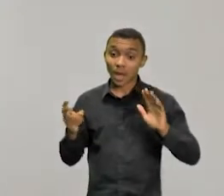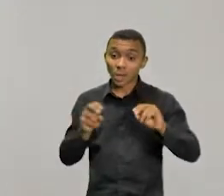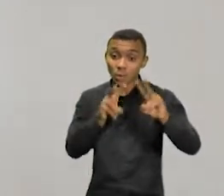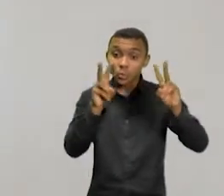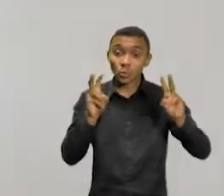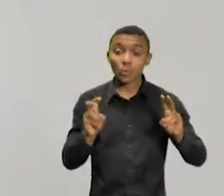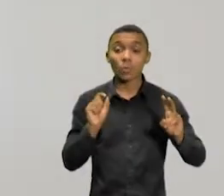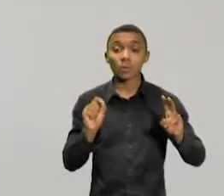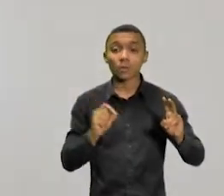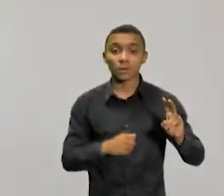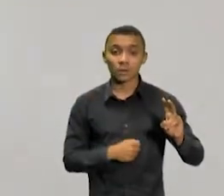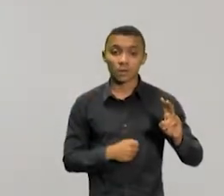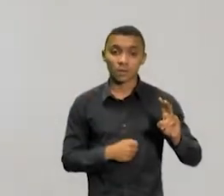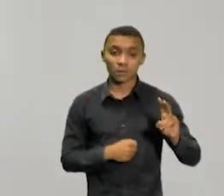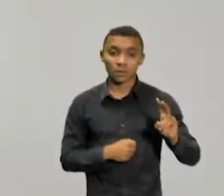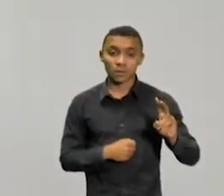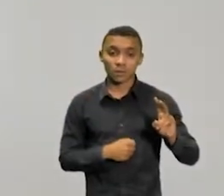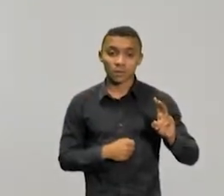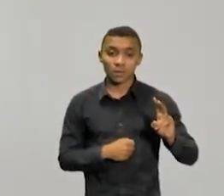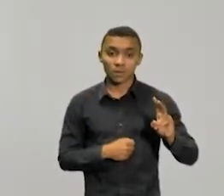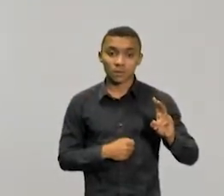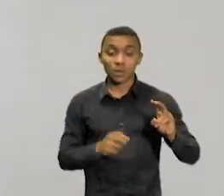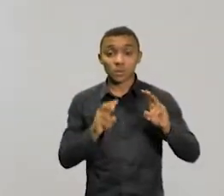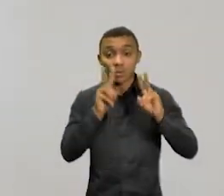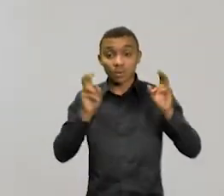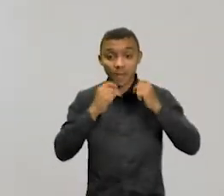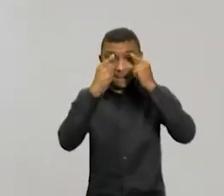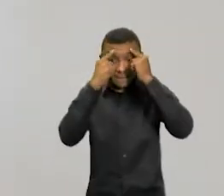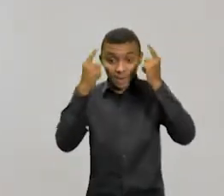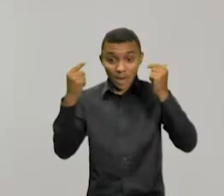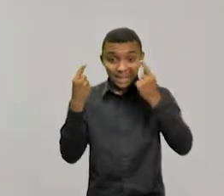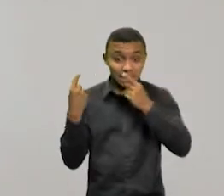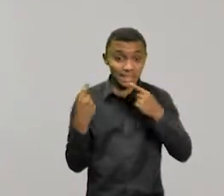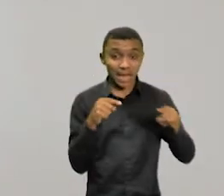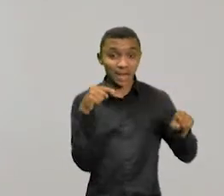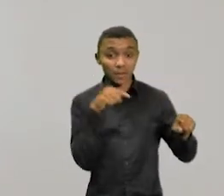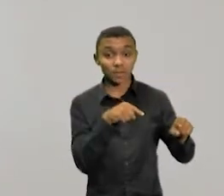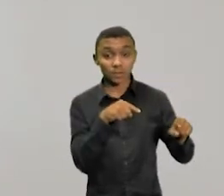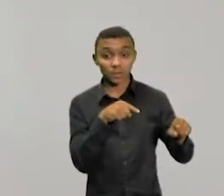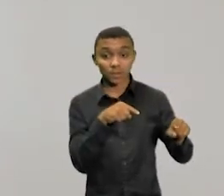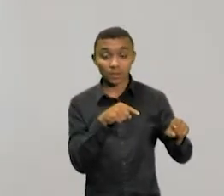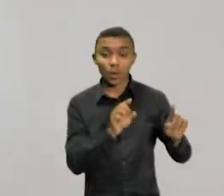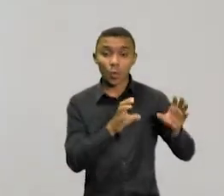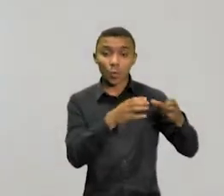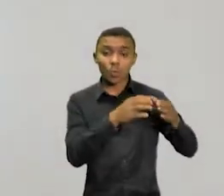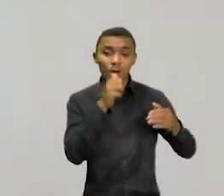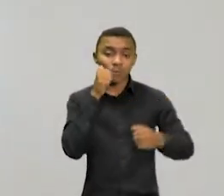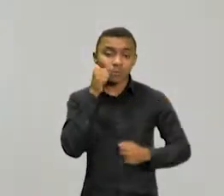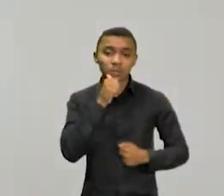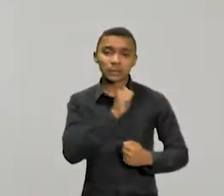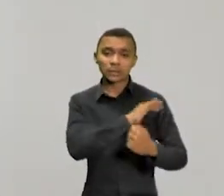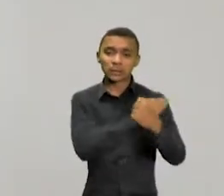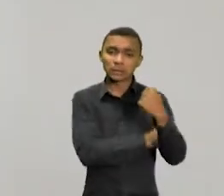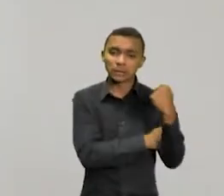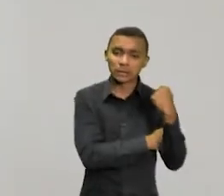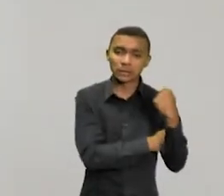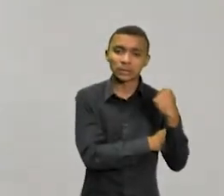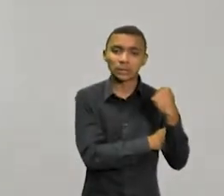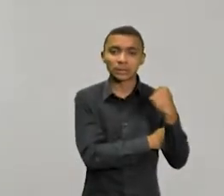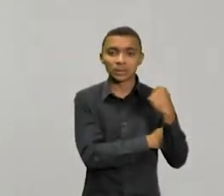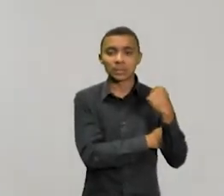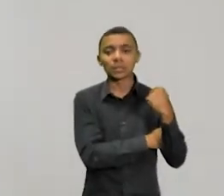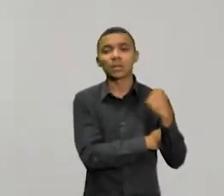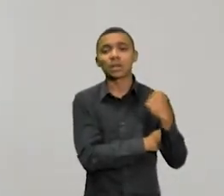acentuação da violência contra as ativistas femininas por conta